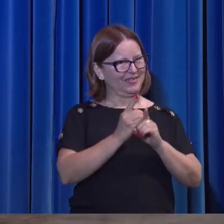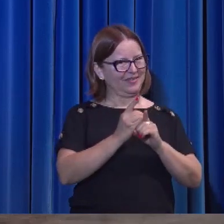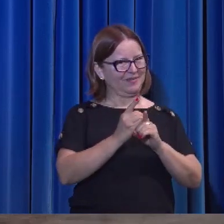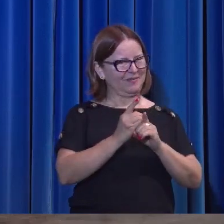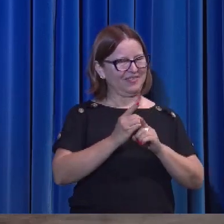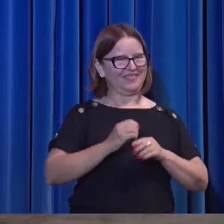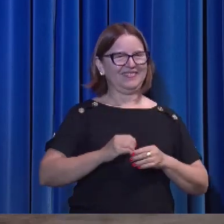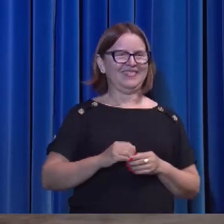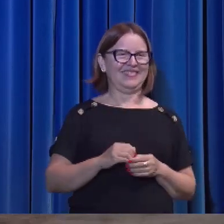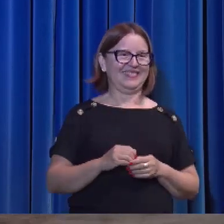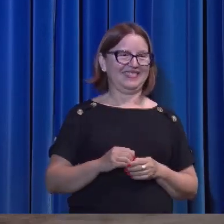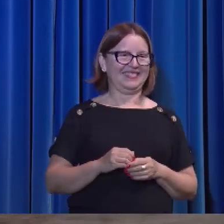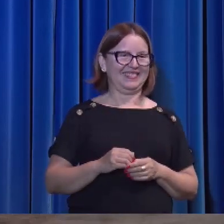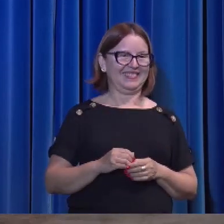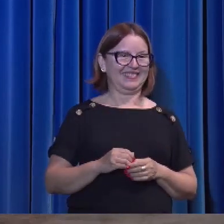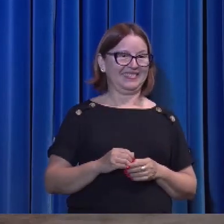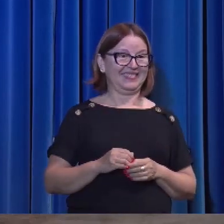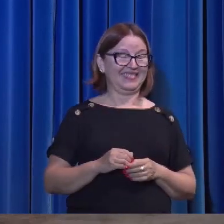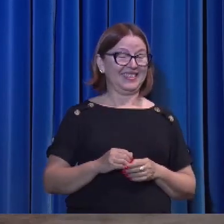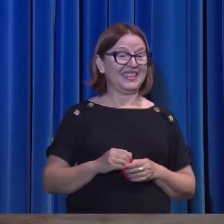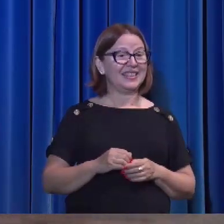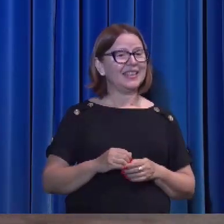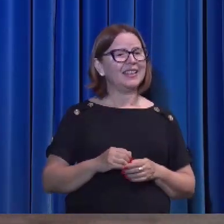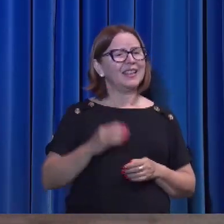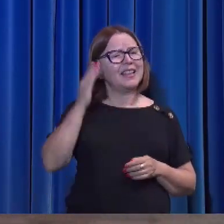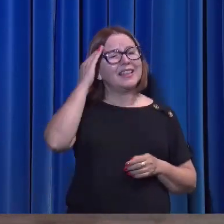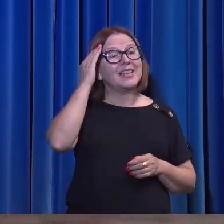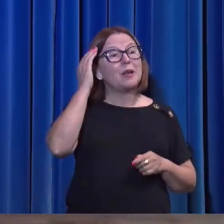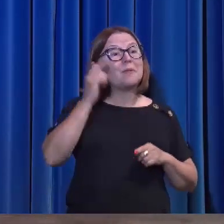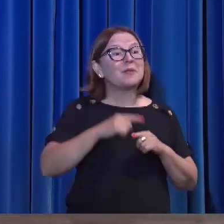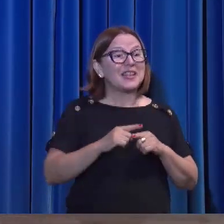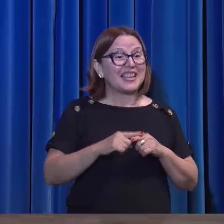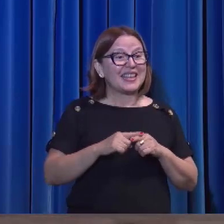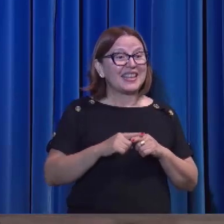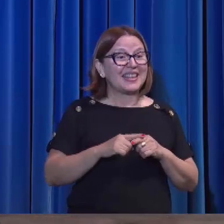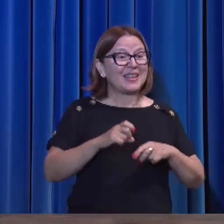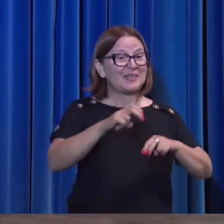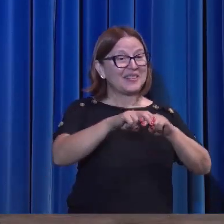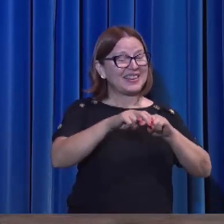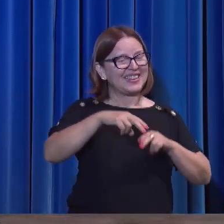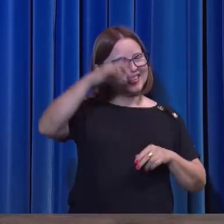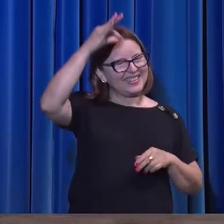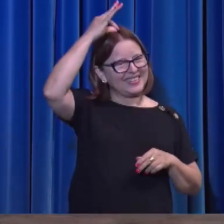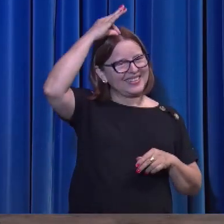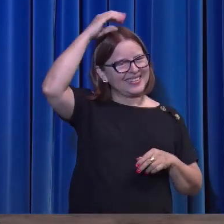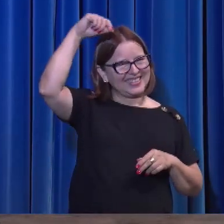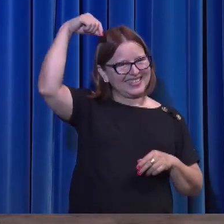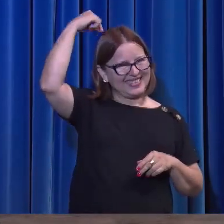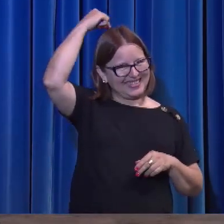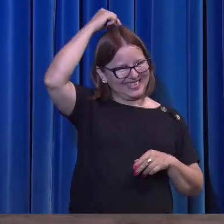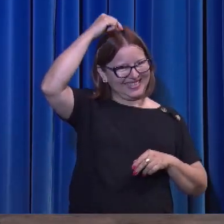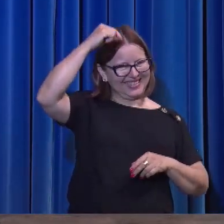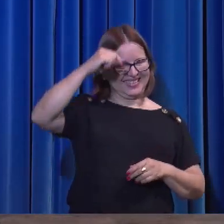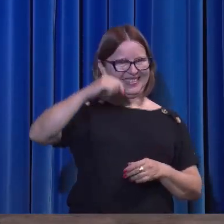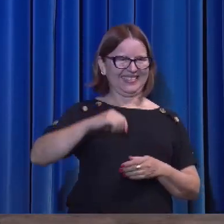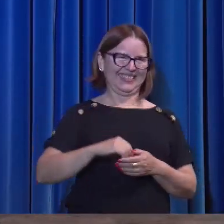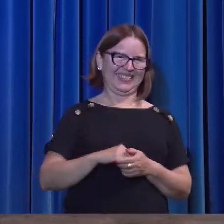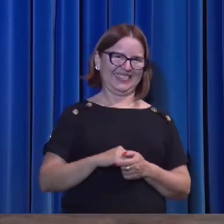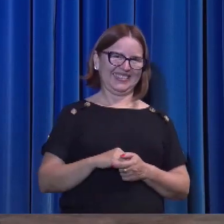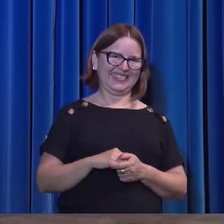é demais. Sabe por quê? Por causa do Espírito Santo. Por causa do Espírito Santo.